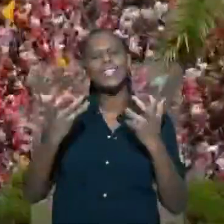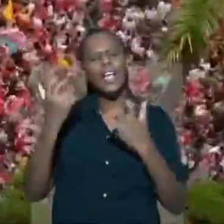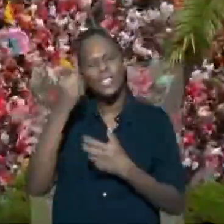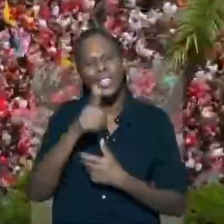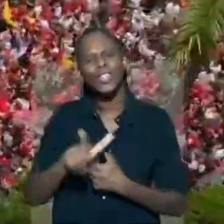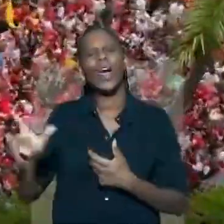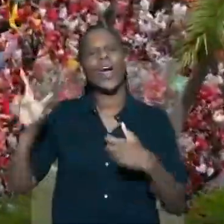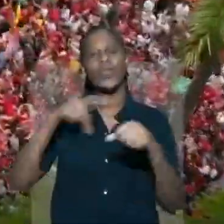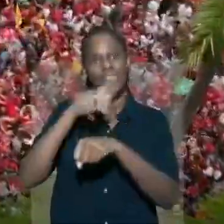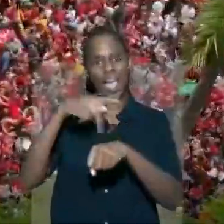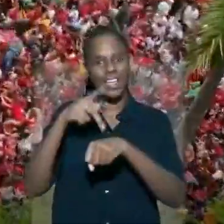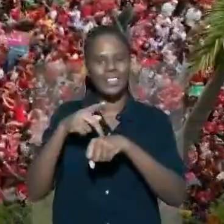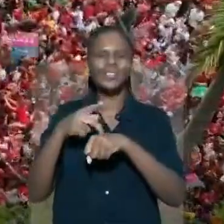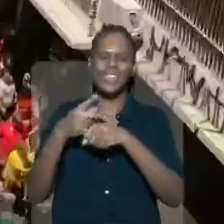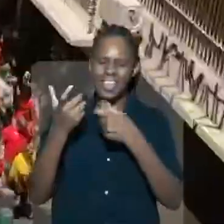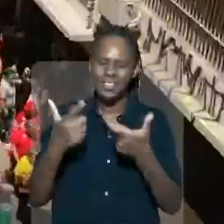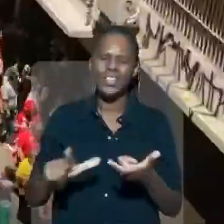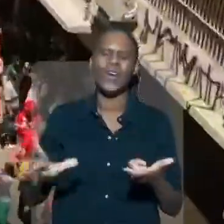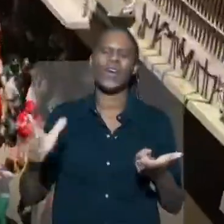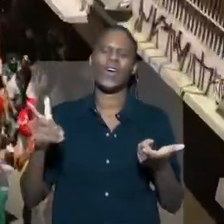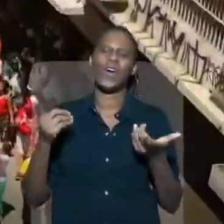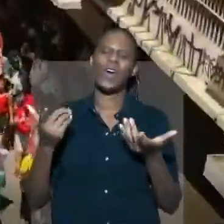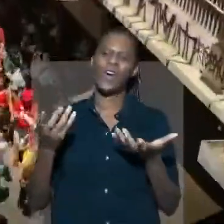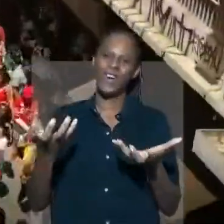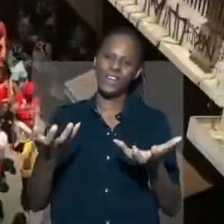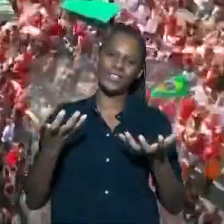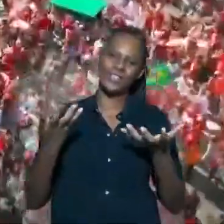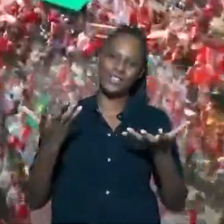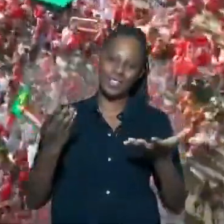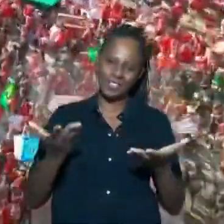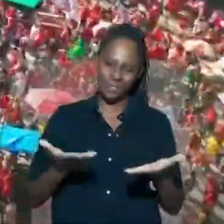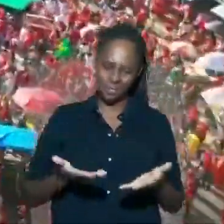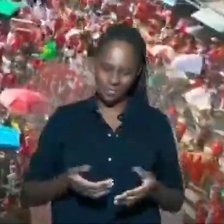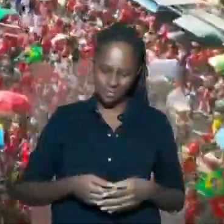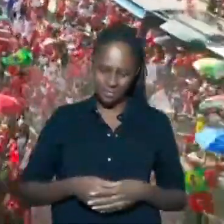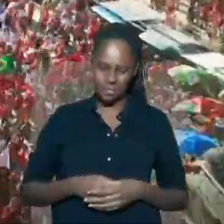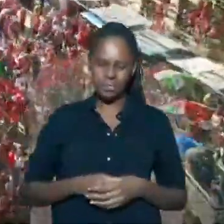quero de novo ser feliz. E quero mudar o meu país.